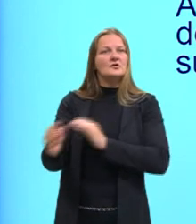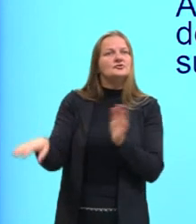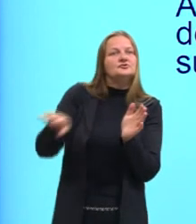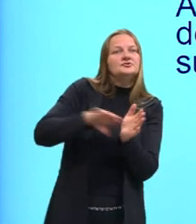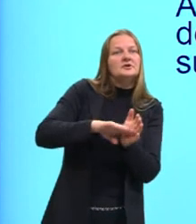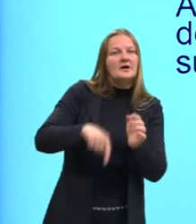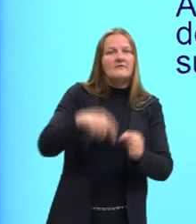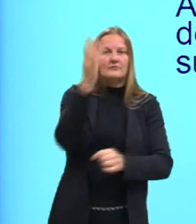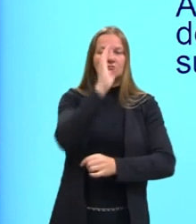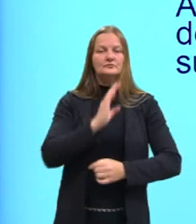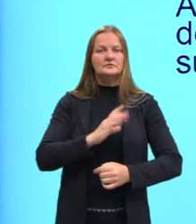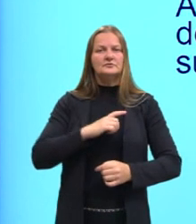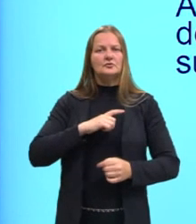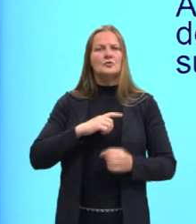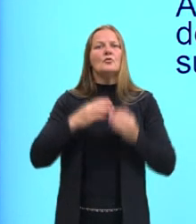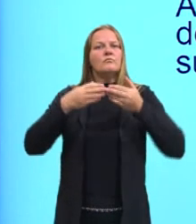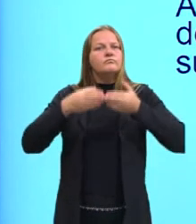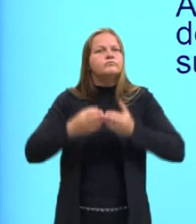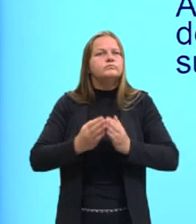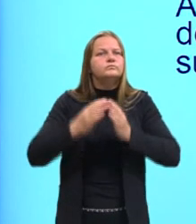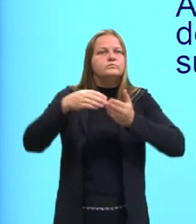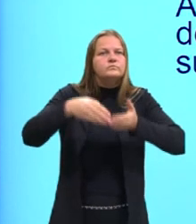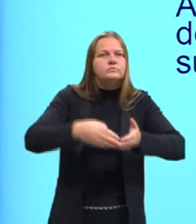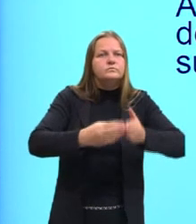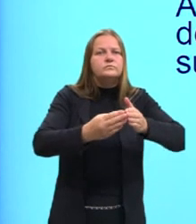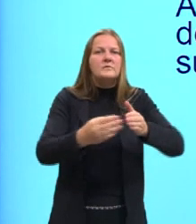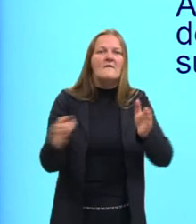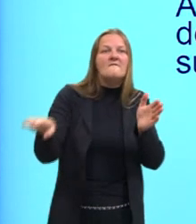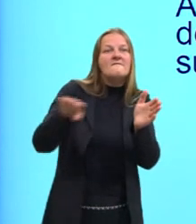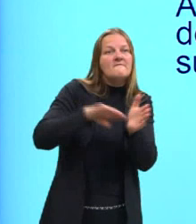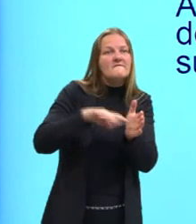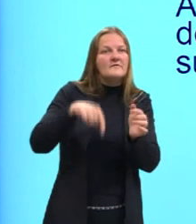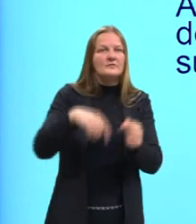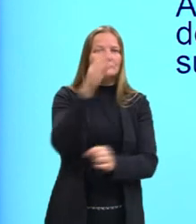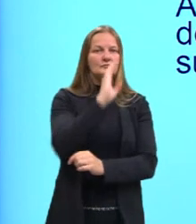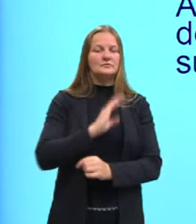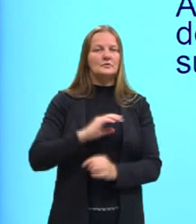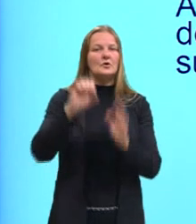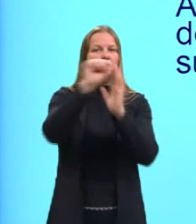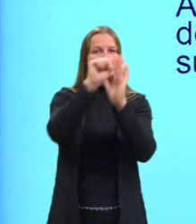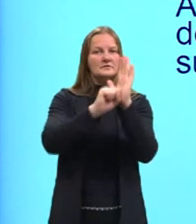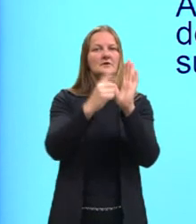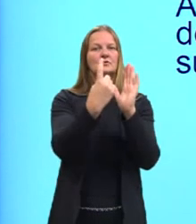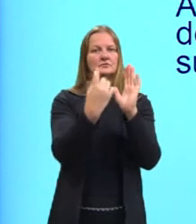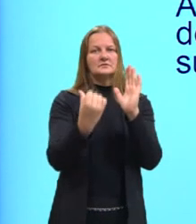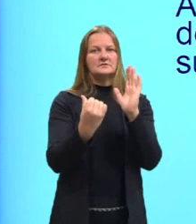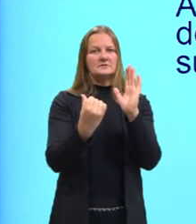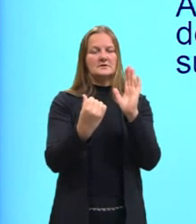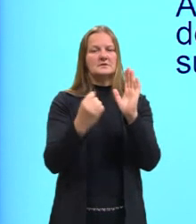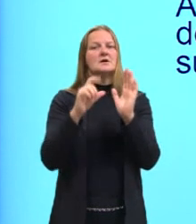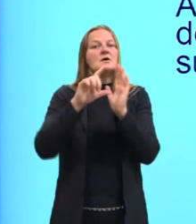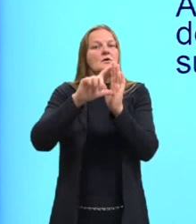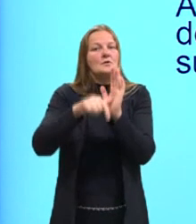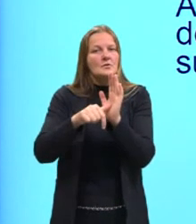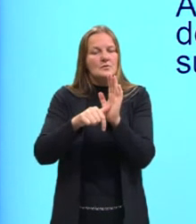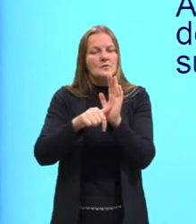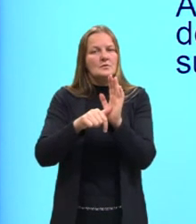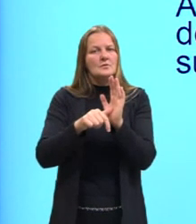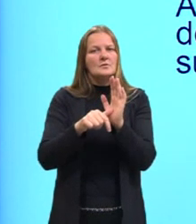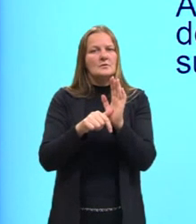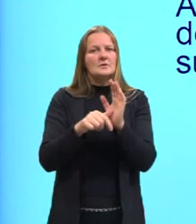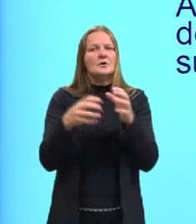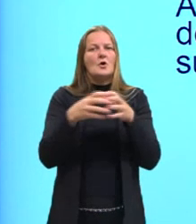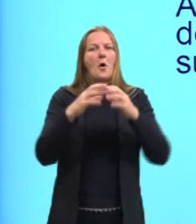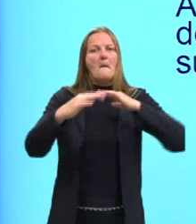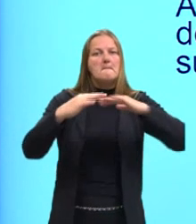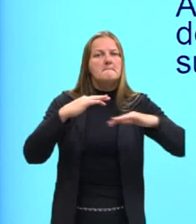no período das grandes navegações. E ocorreu ali no século XVI e foi um segmento do